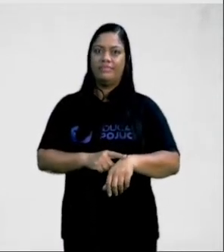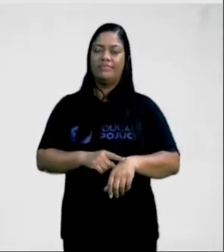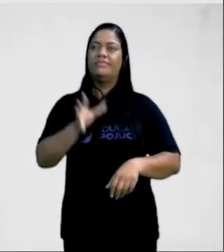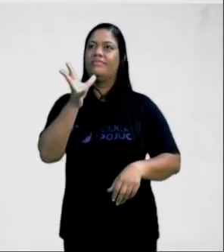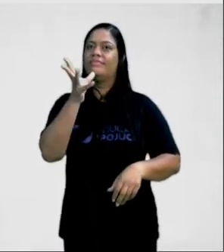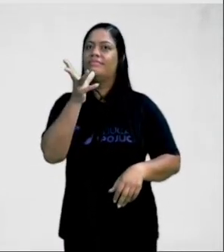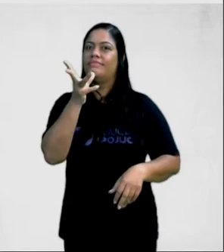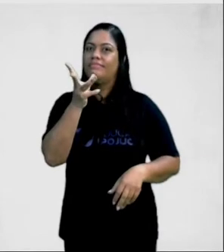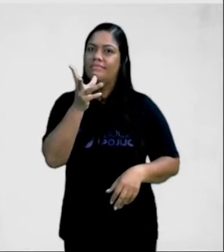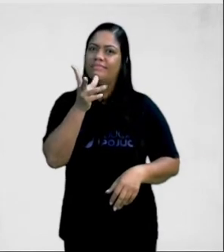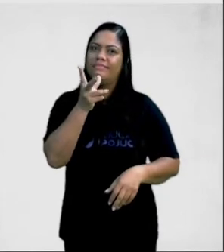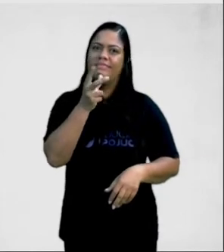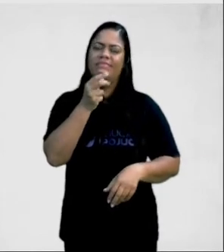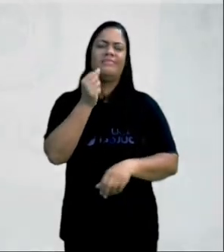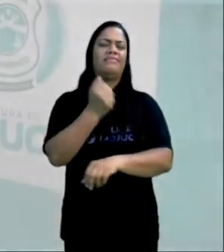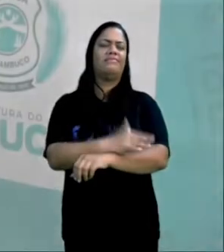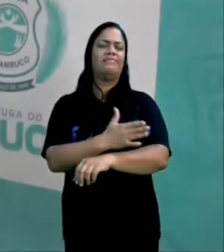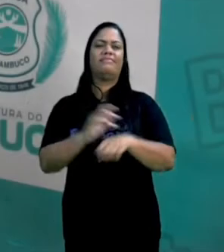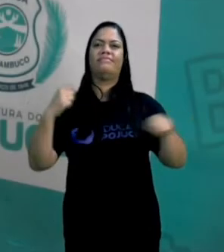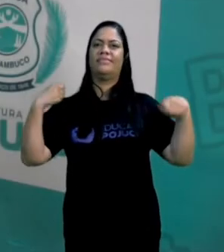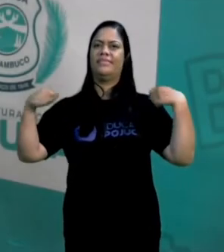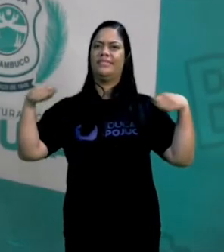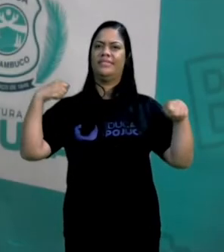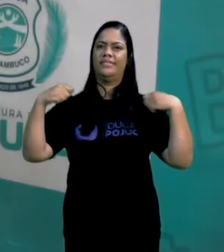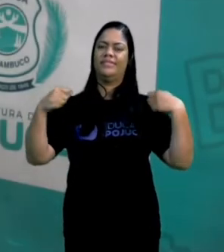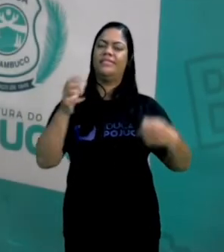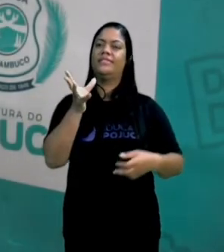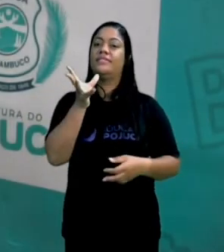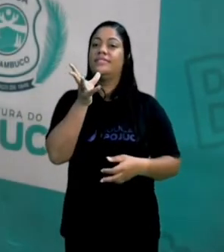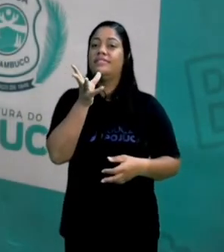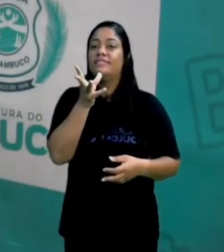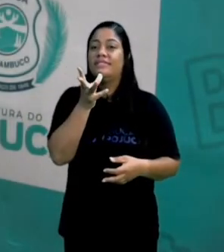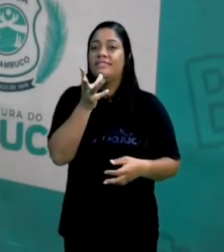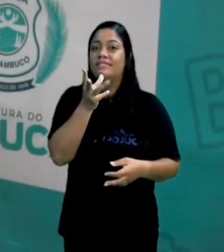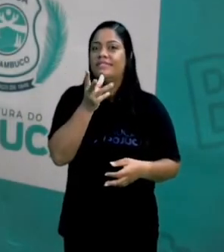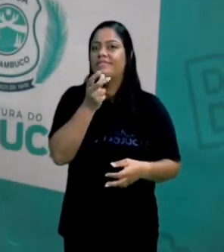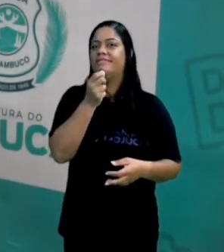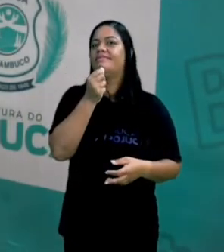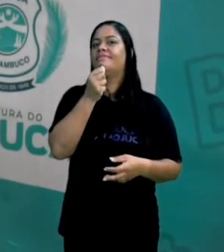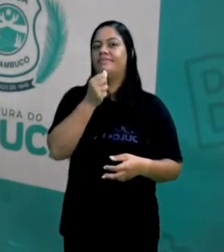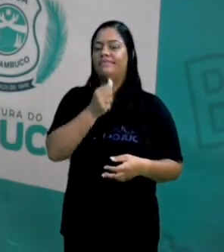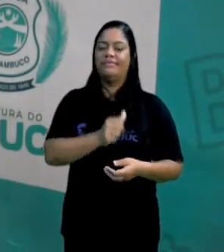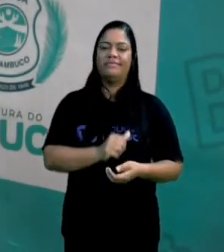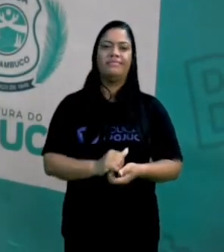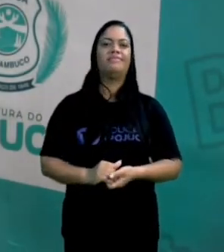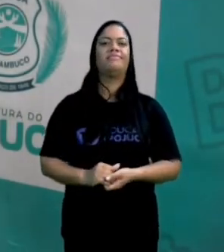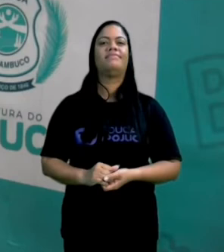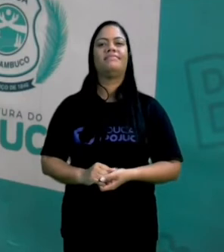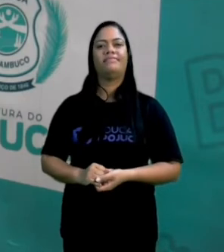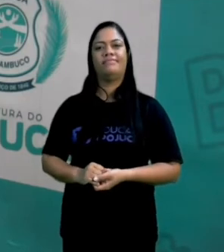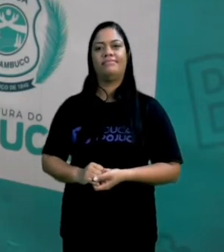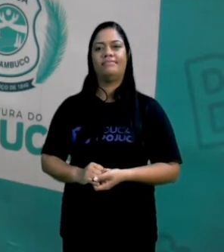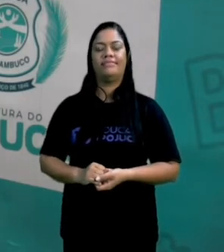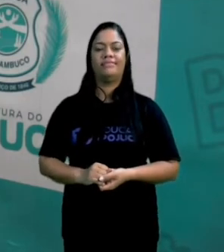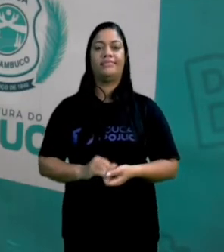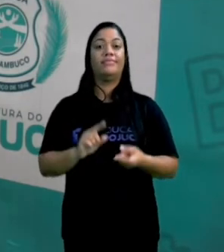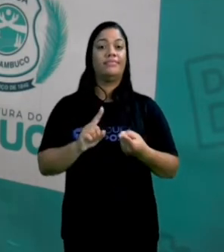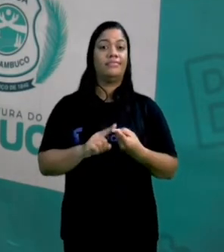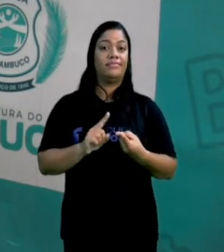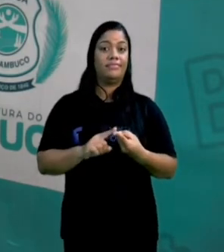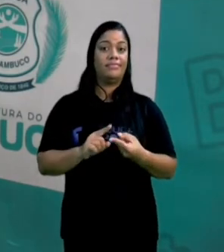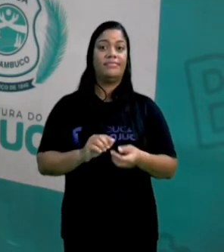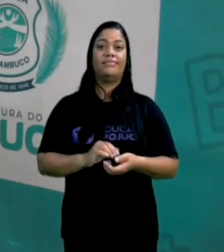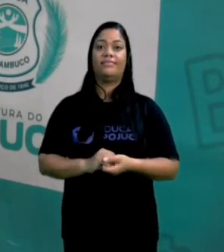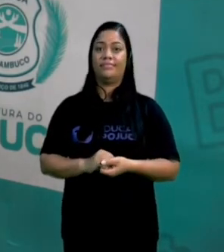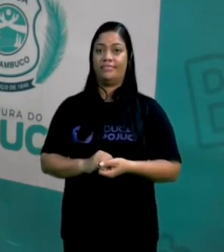muito longa do exercício, né? Você fazendo o exercício com um tempo maior do que ele deveria. Muitas vezes a gente